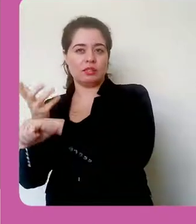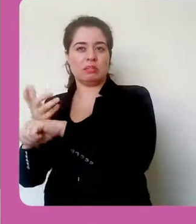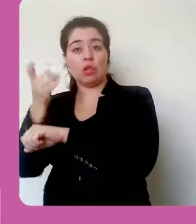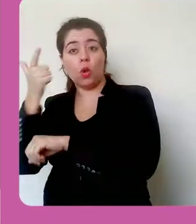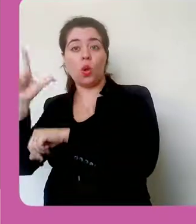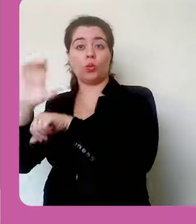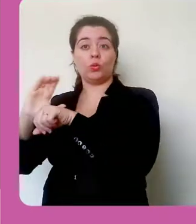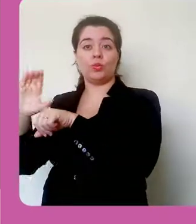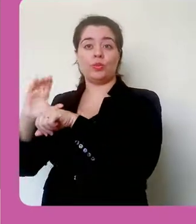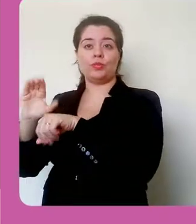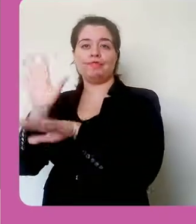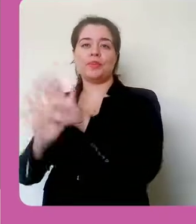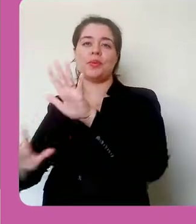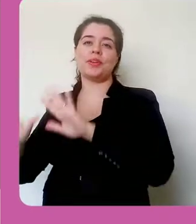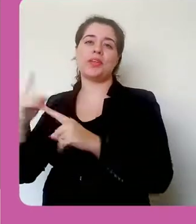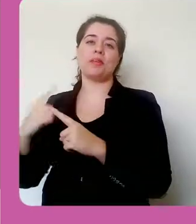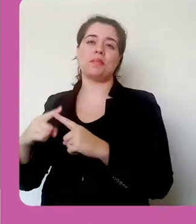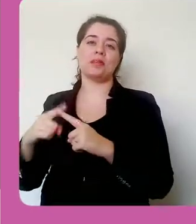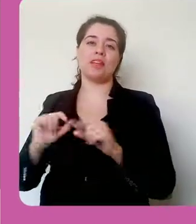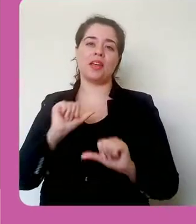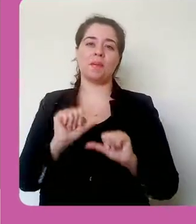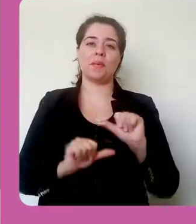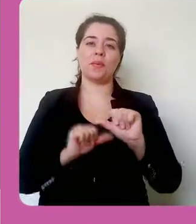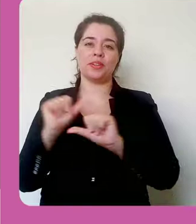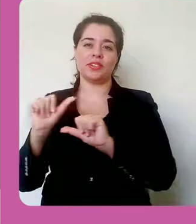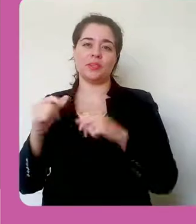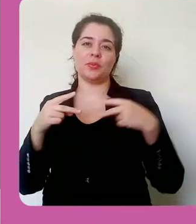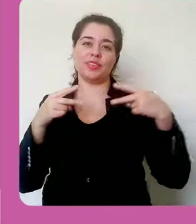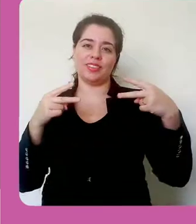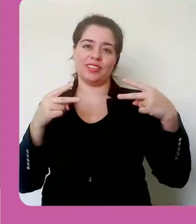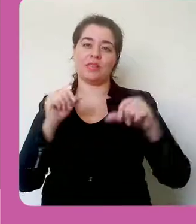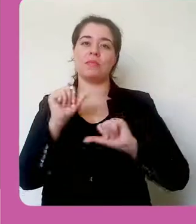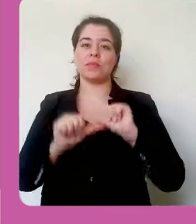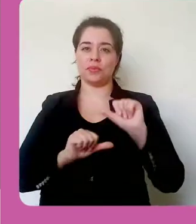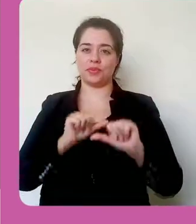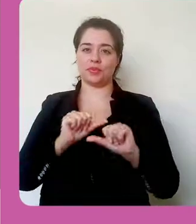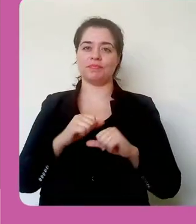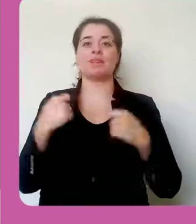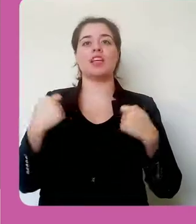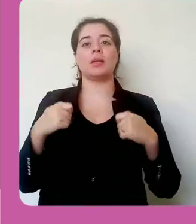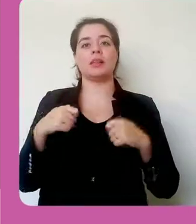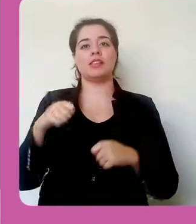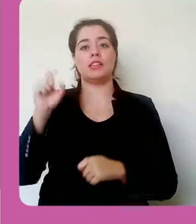eles mudam, né? Então, você teria que vir aqui e fazer a...